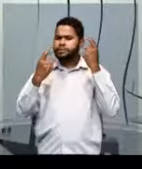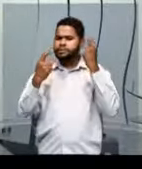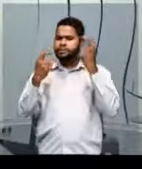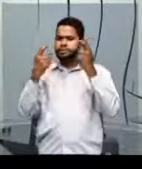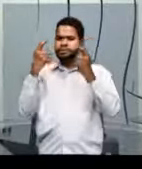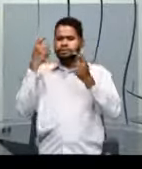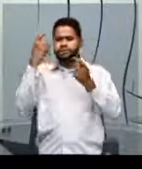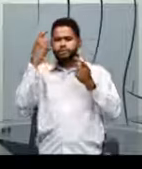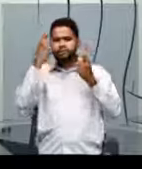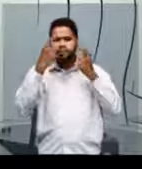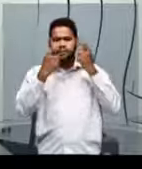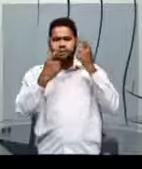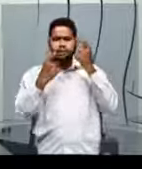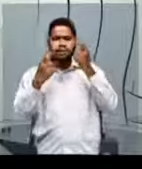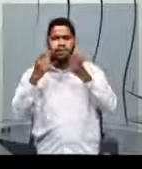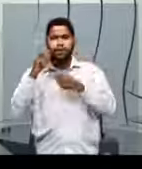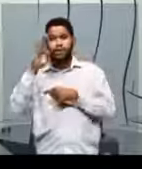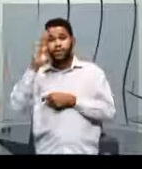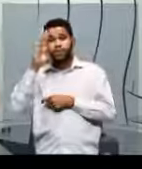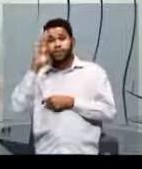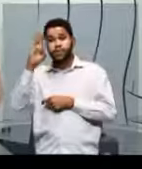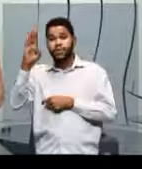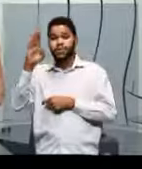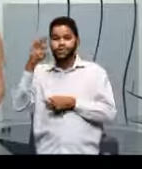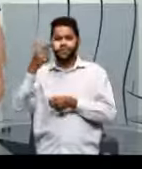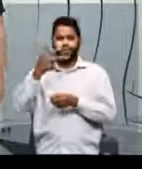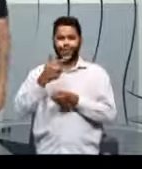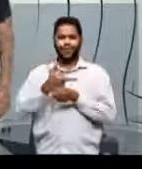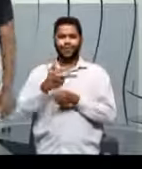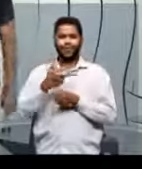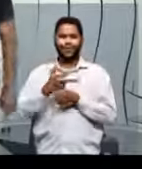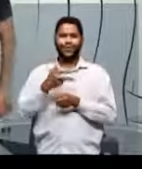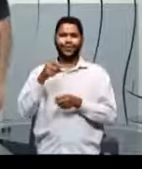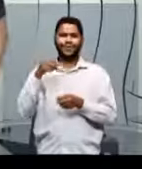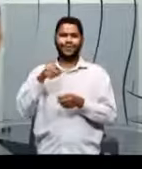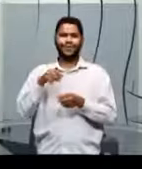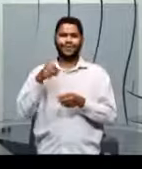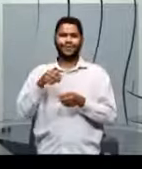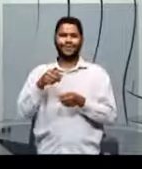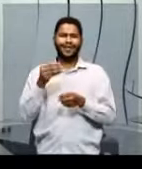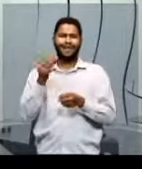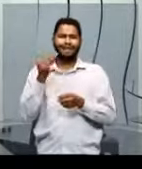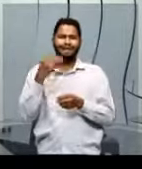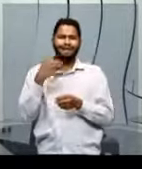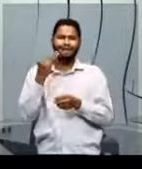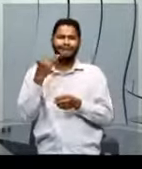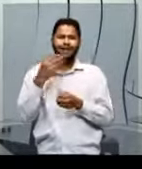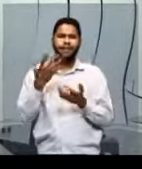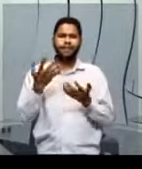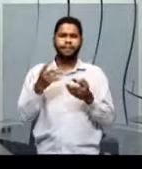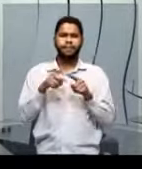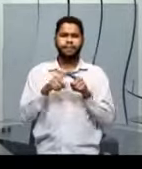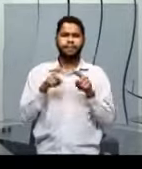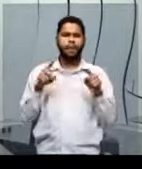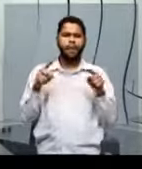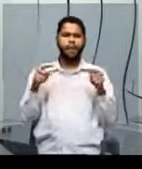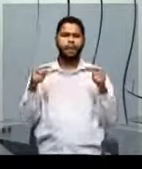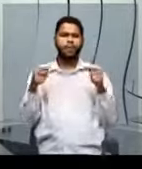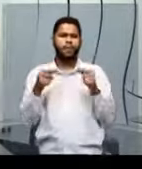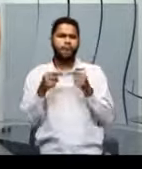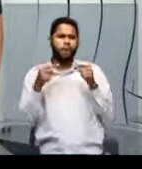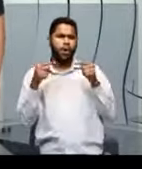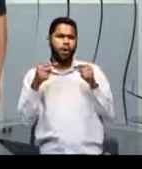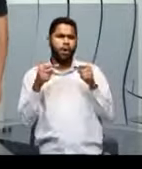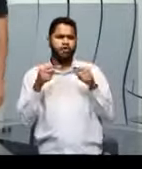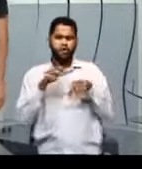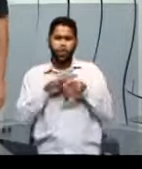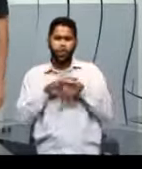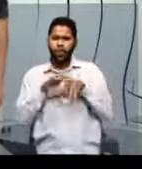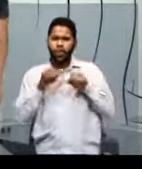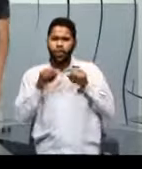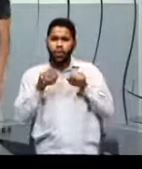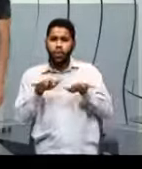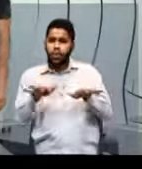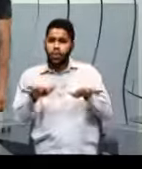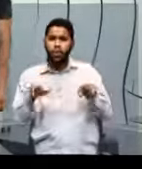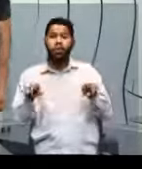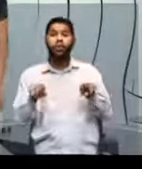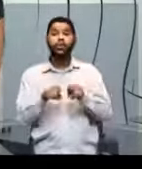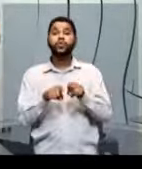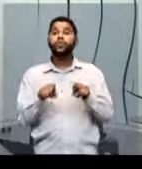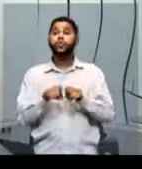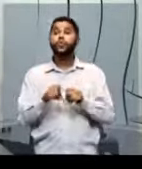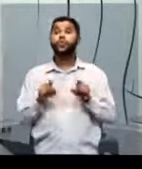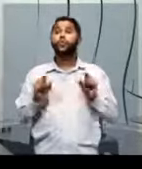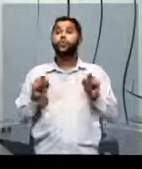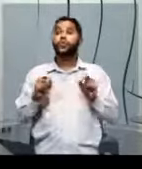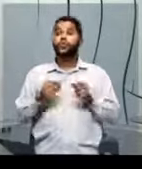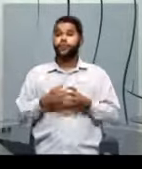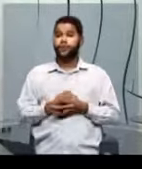Ela atingiu, sobretudo, os idosos. Mas, os idosos também não tem a ver somente com a epidemia. Tem a ver com o que